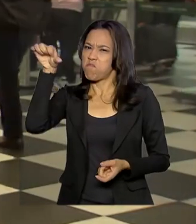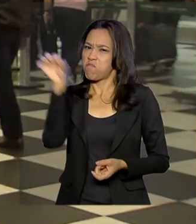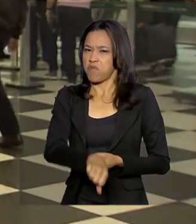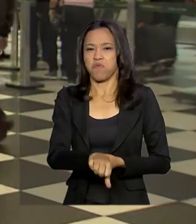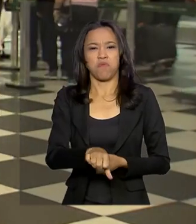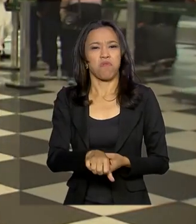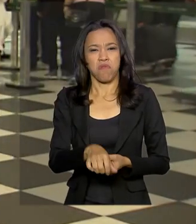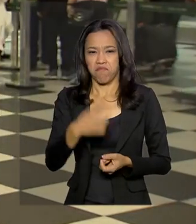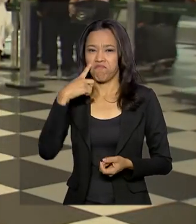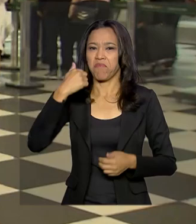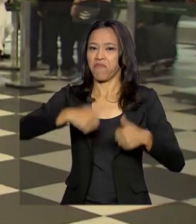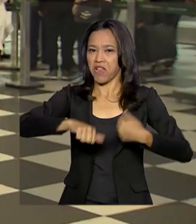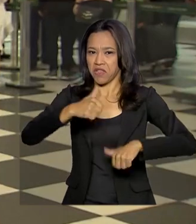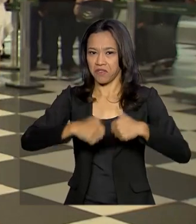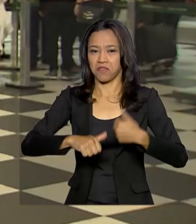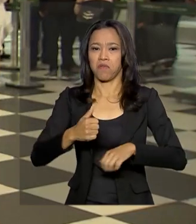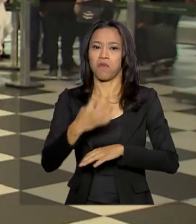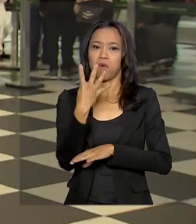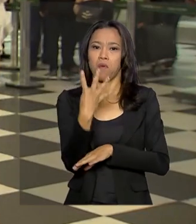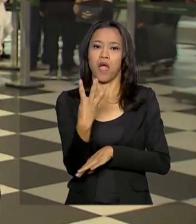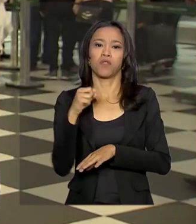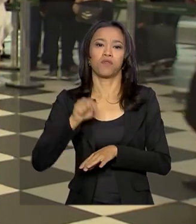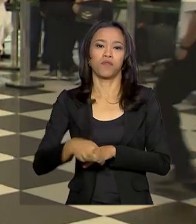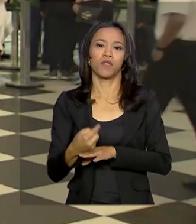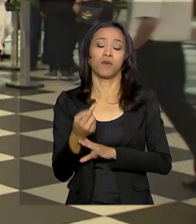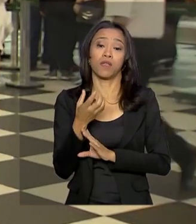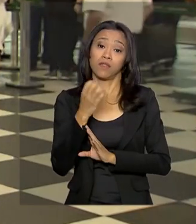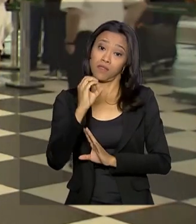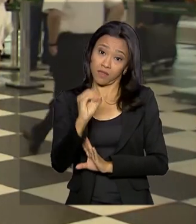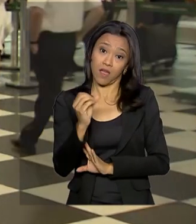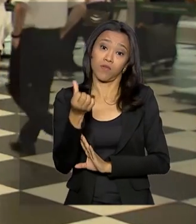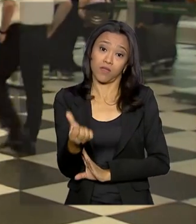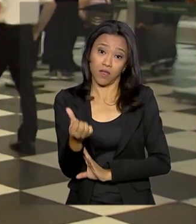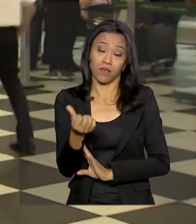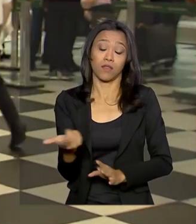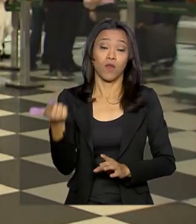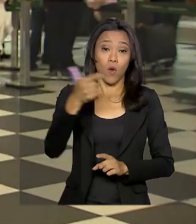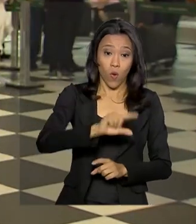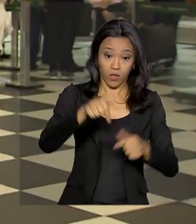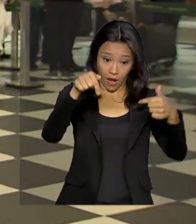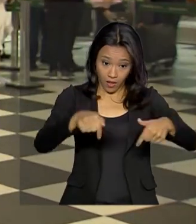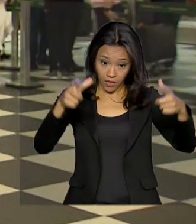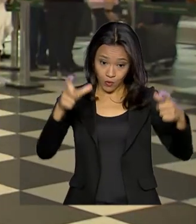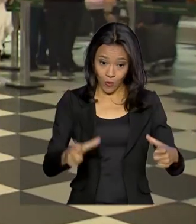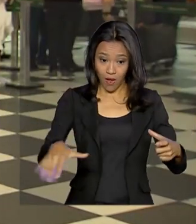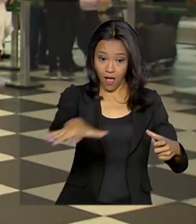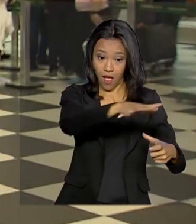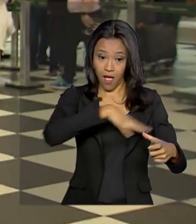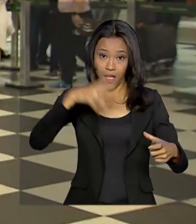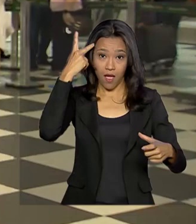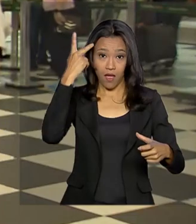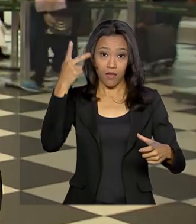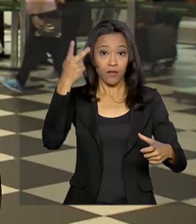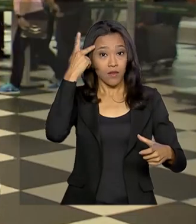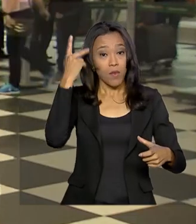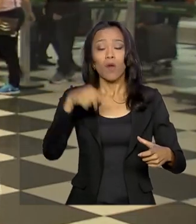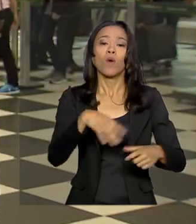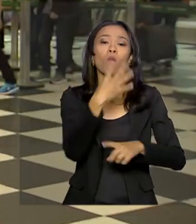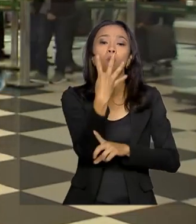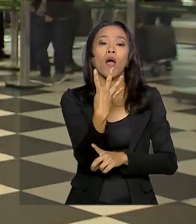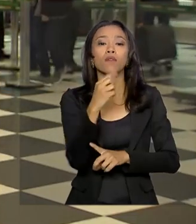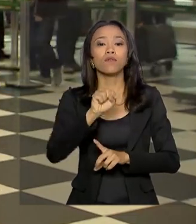desempenho, com nota 4,06. Congonhas, de onde falamos neste momento, teve nota 4